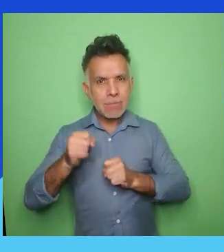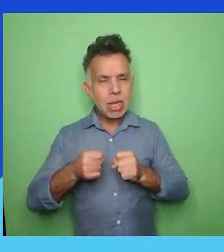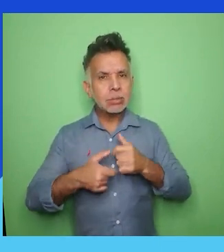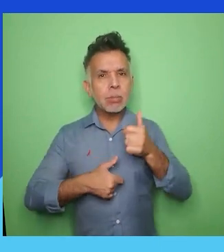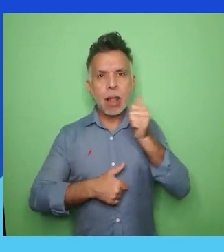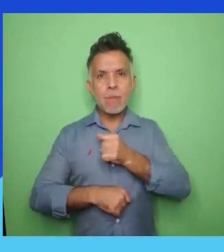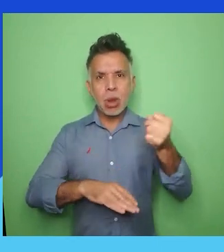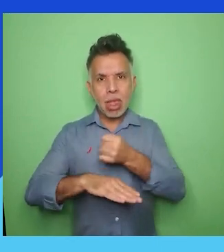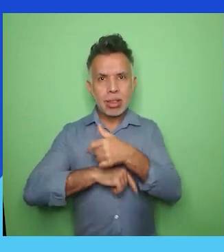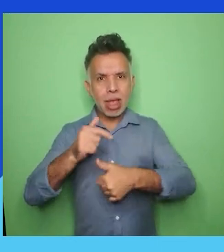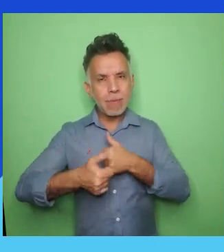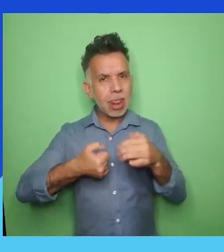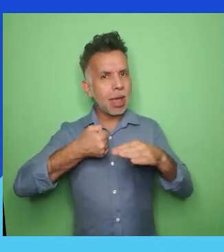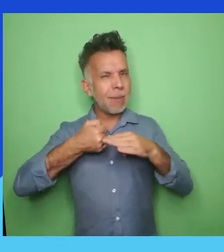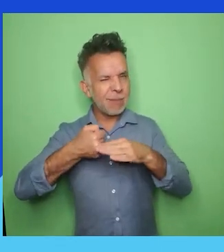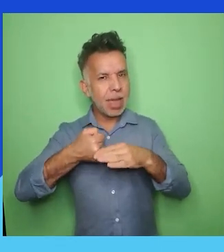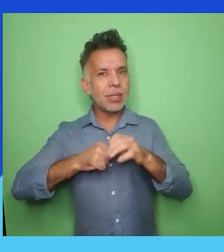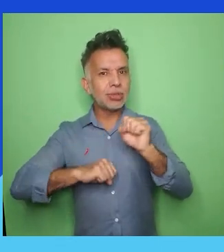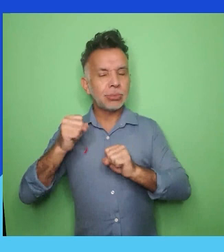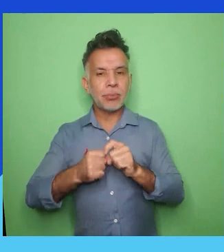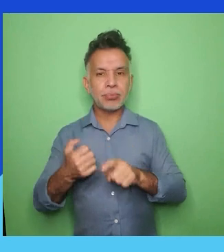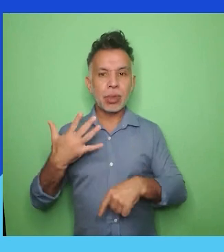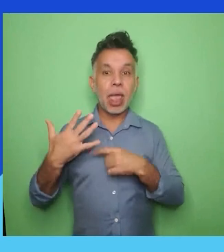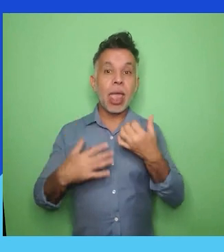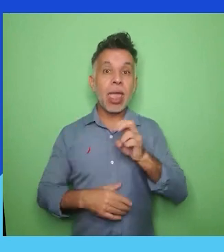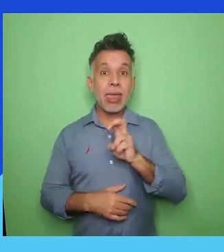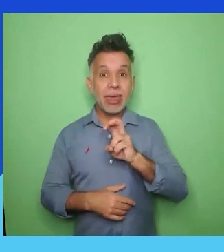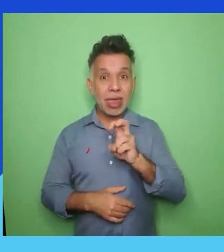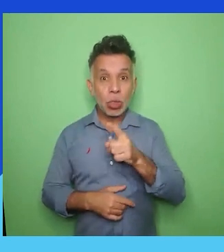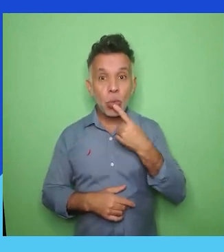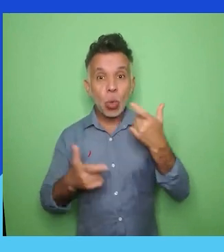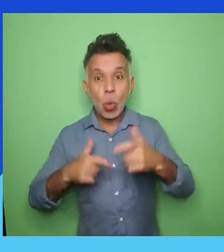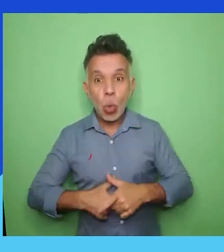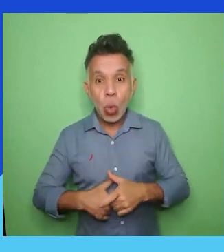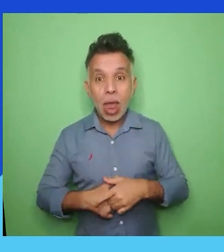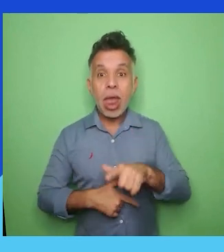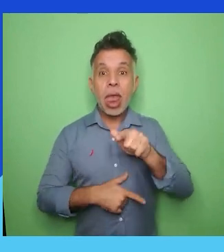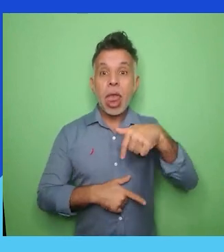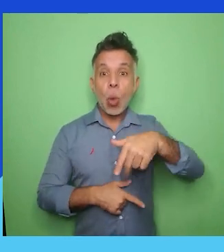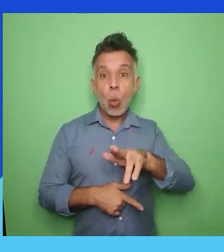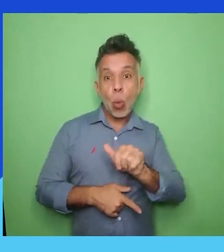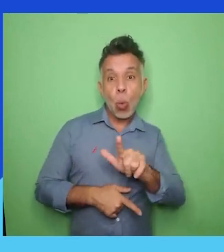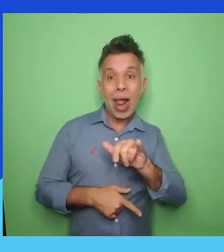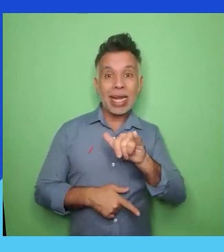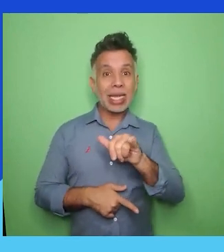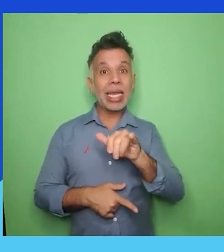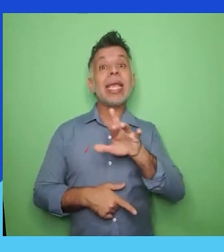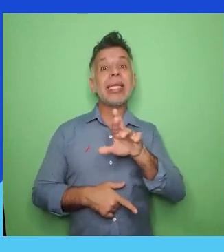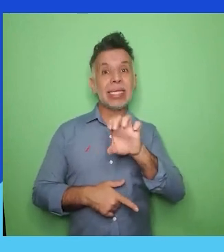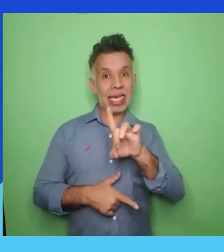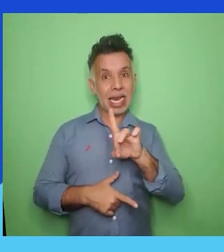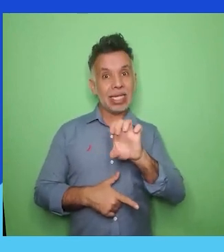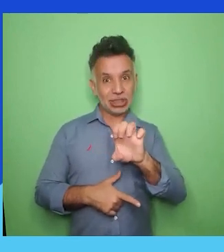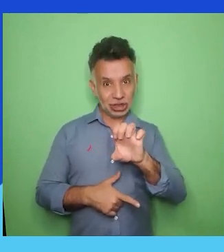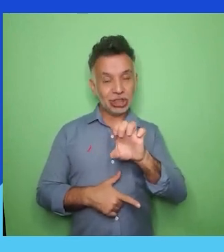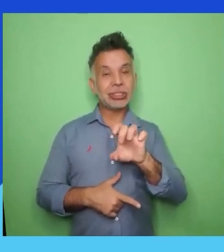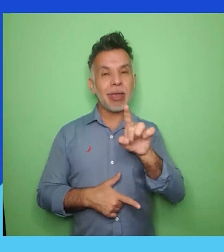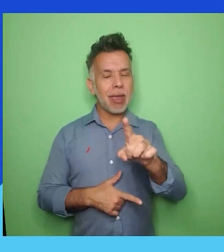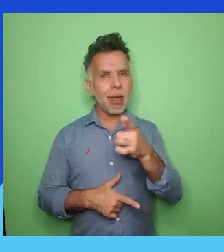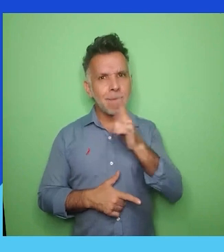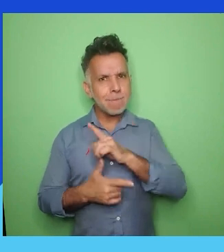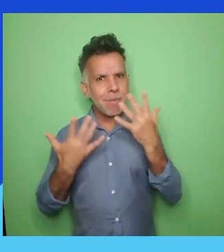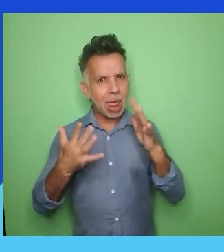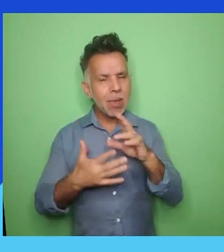para... Quali Rede, parabéns para a Quali Rede, alcançando o quinto lugar. Agora, a nossa quarta